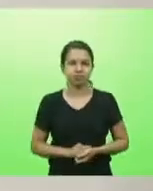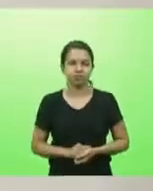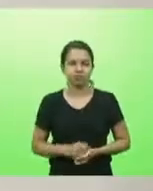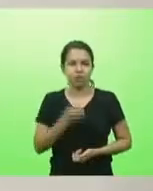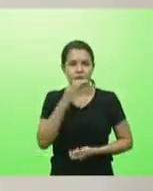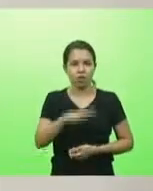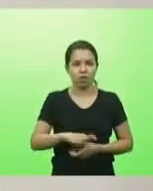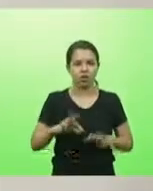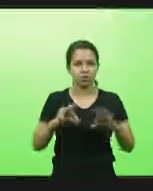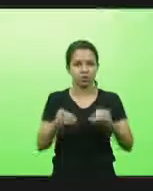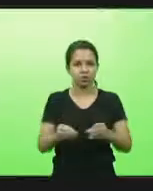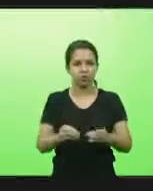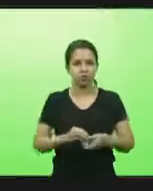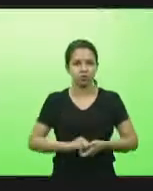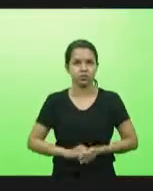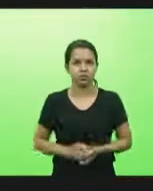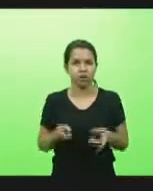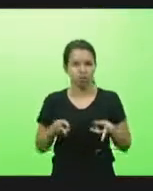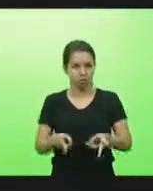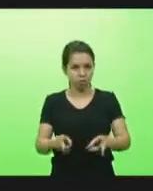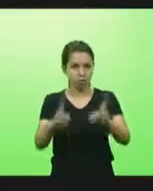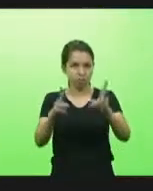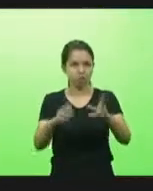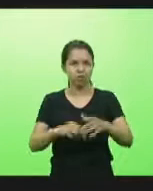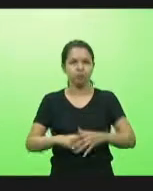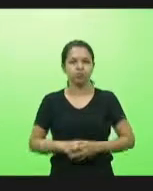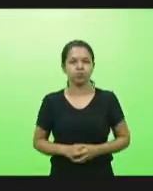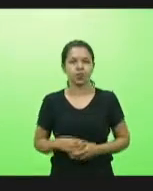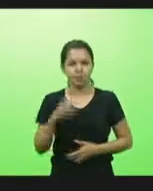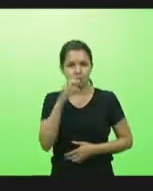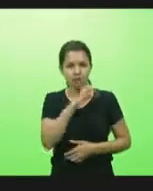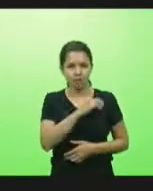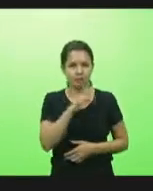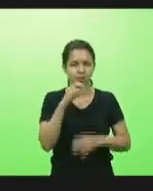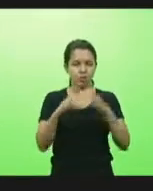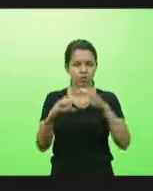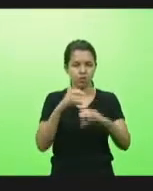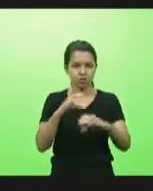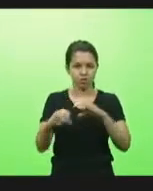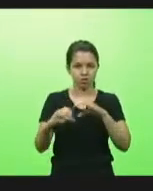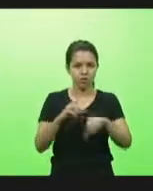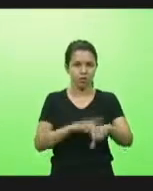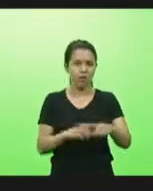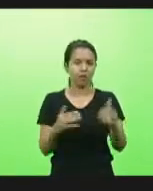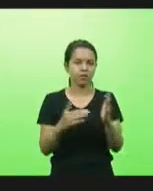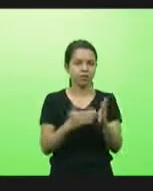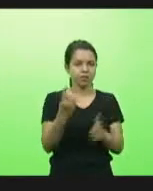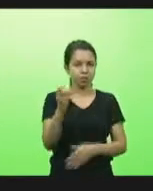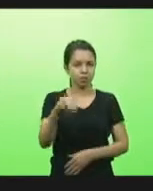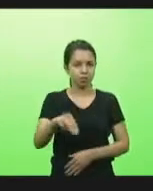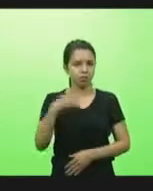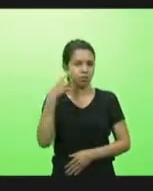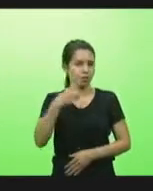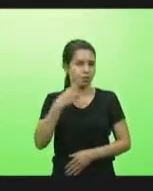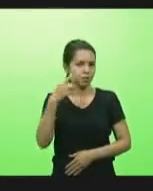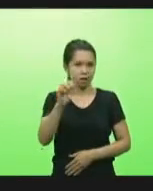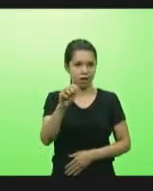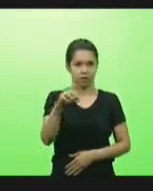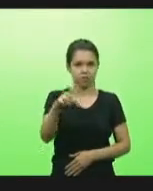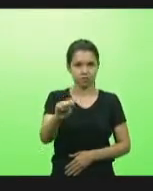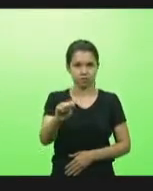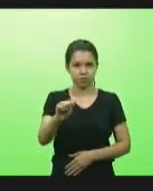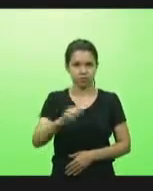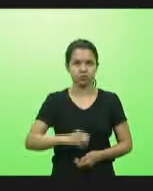tarde a todos. Ainda em breves comunicações pelo tempo de até 10 minutos fará uso da palavra a deputada Ada